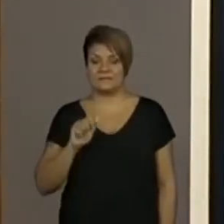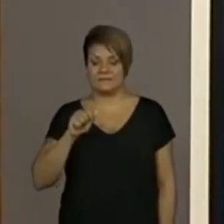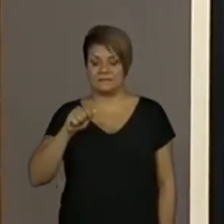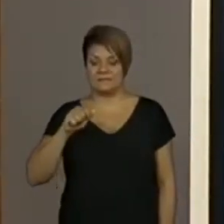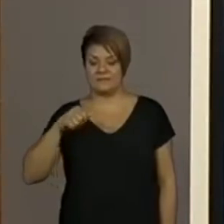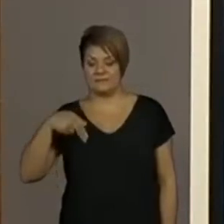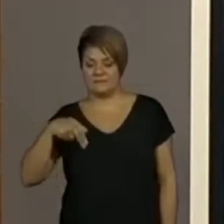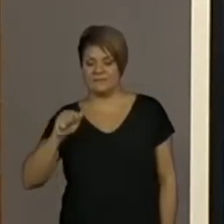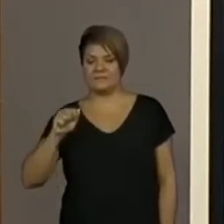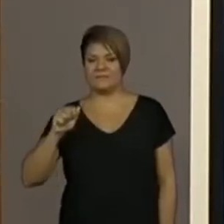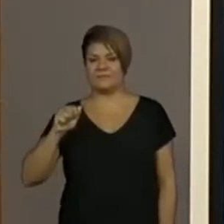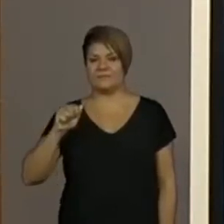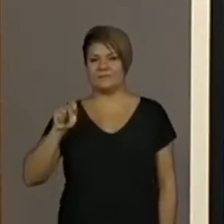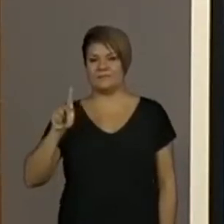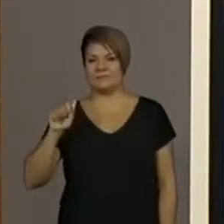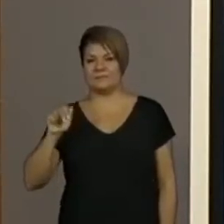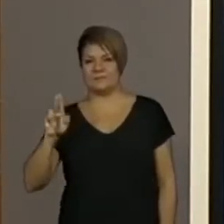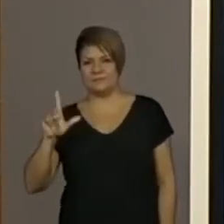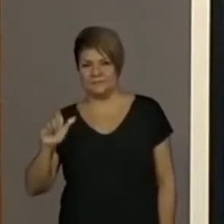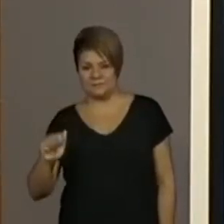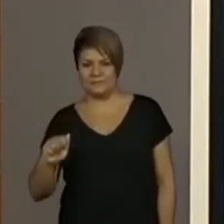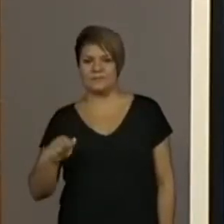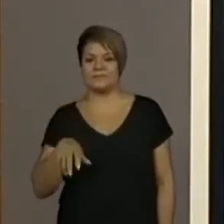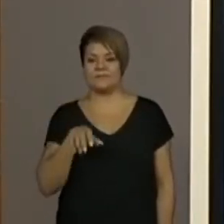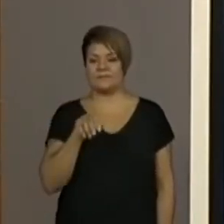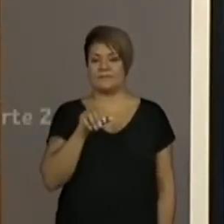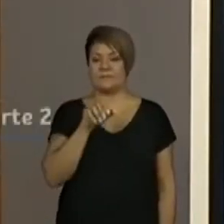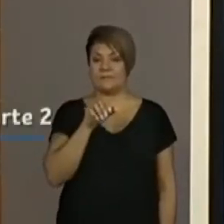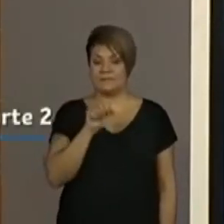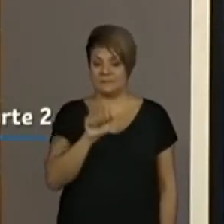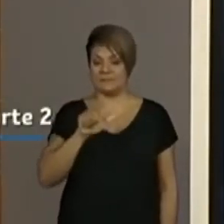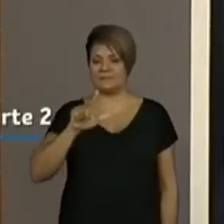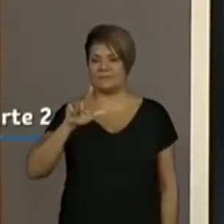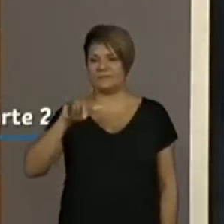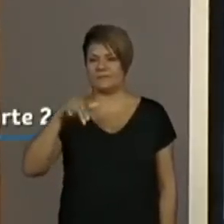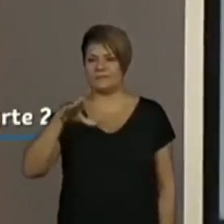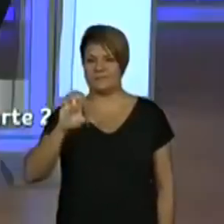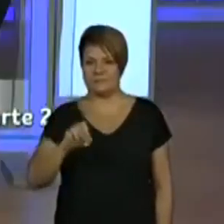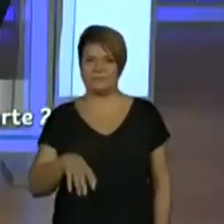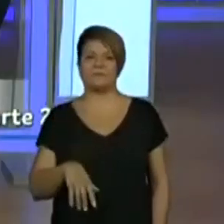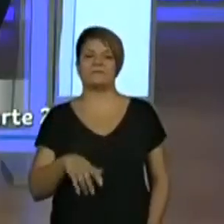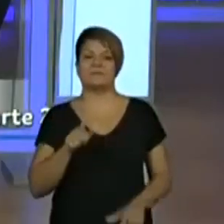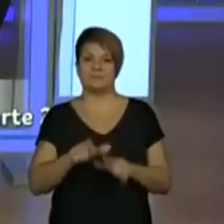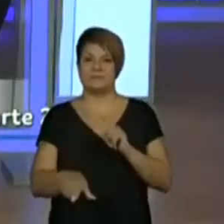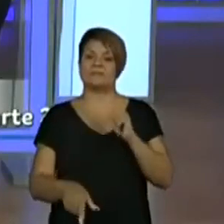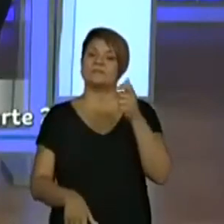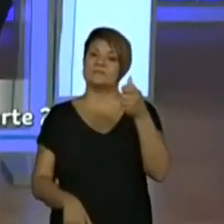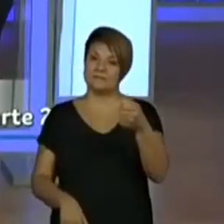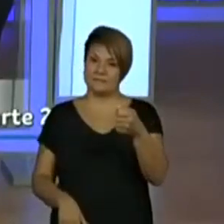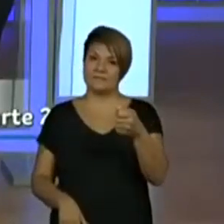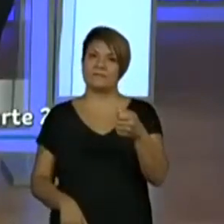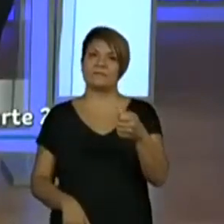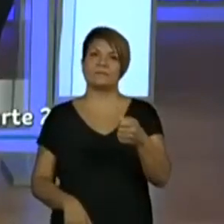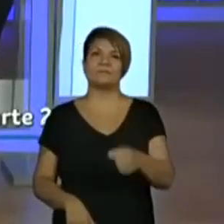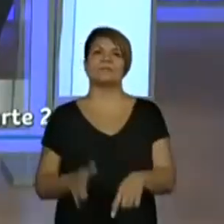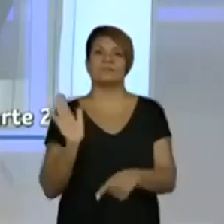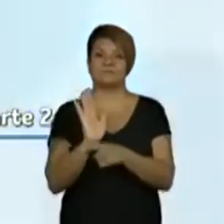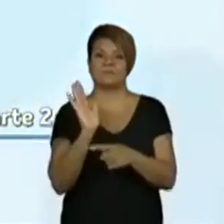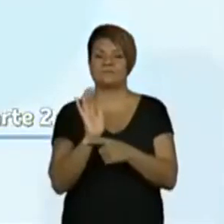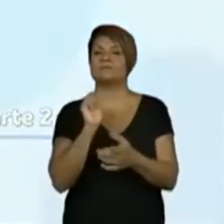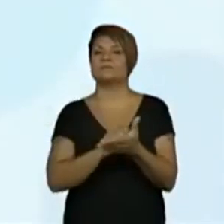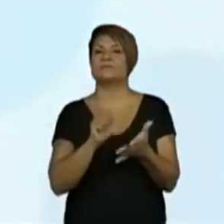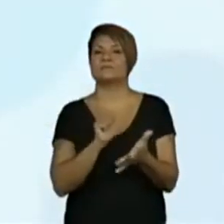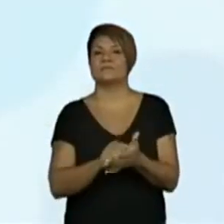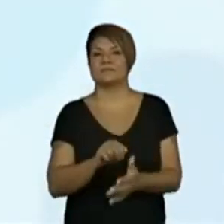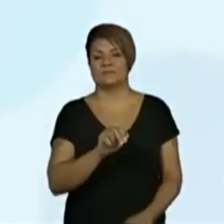Paula Aline, o nome dessas professoras, eu tenho a primeira letra A. É a letra que me ajuda a escrever. Próxima aqui, Uiá.